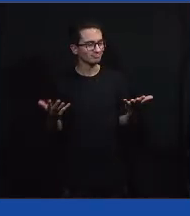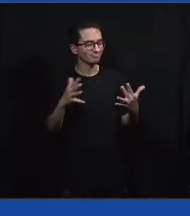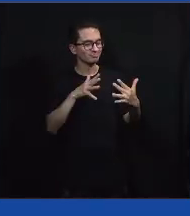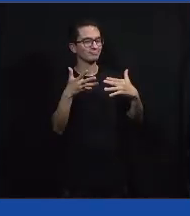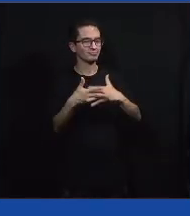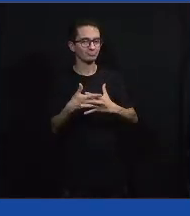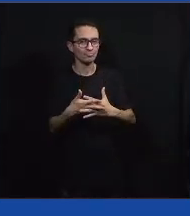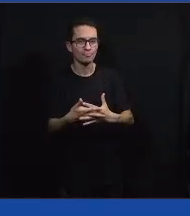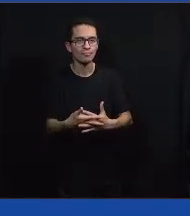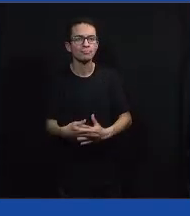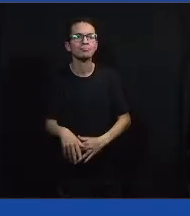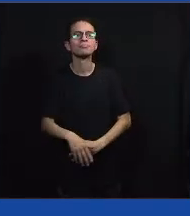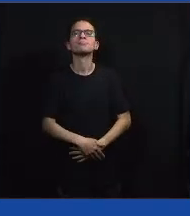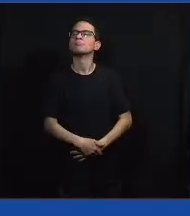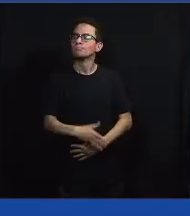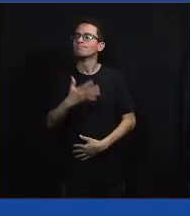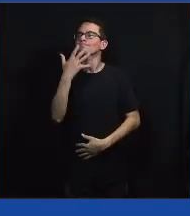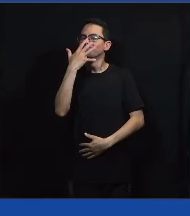Ligou a câmera.